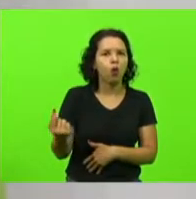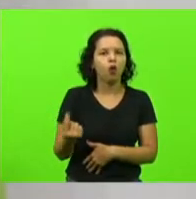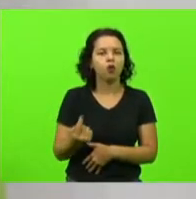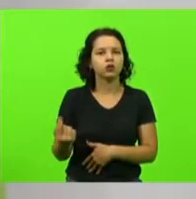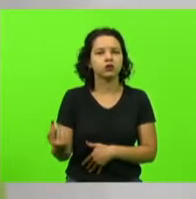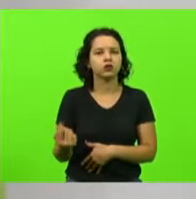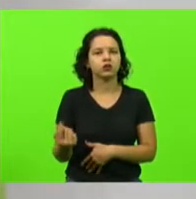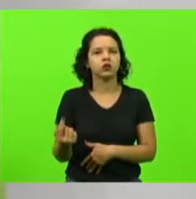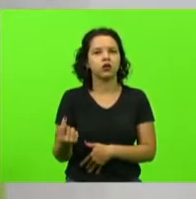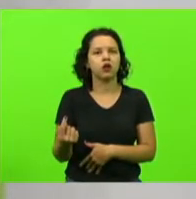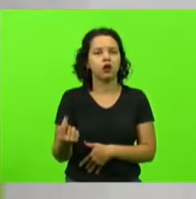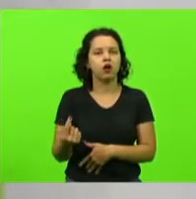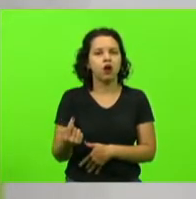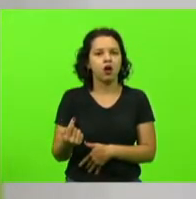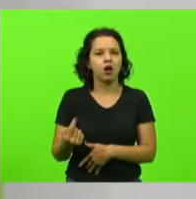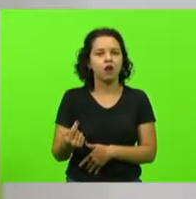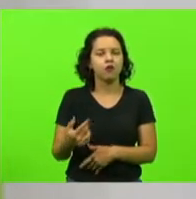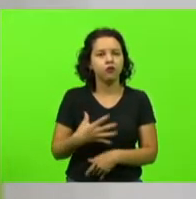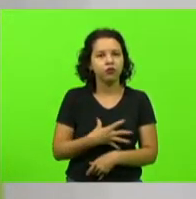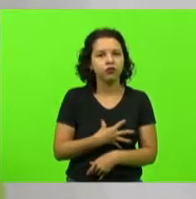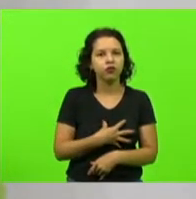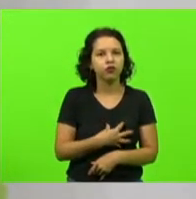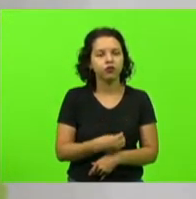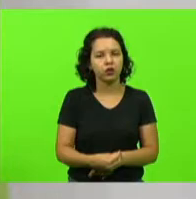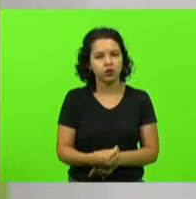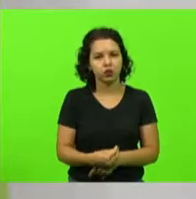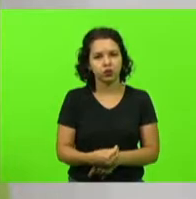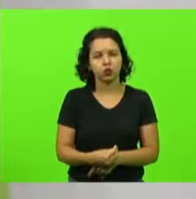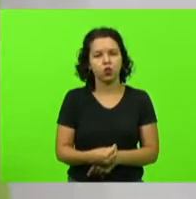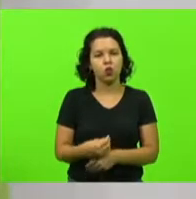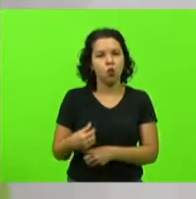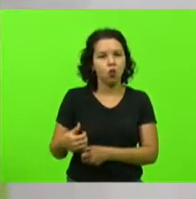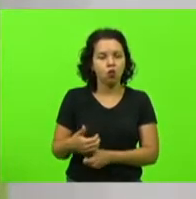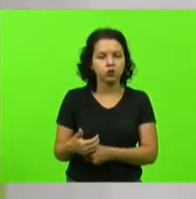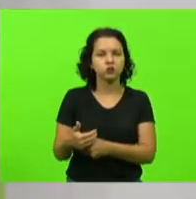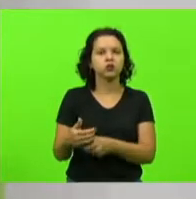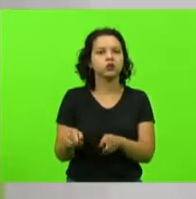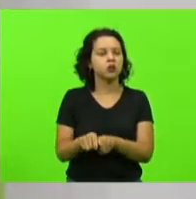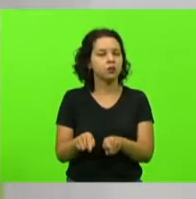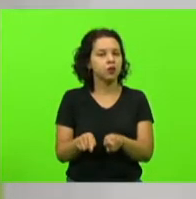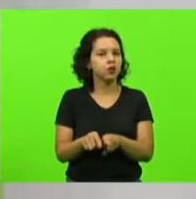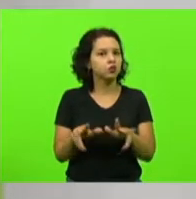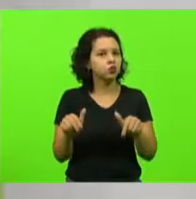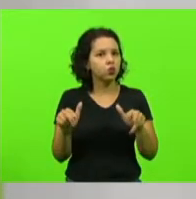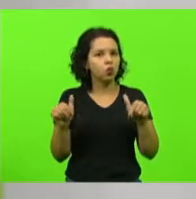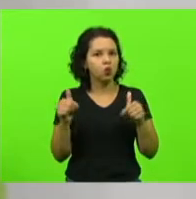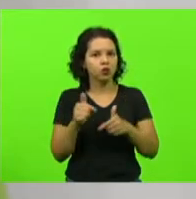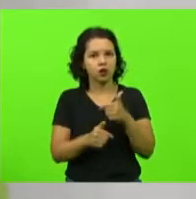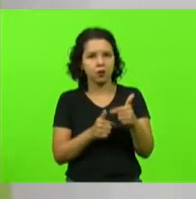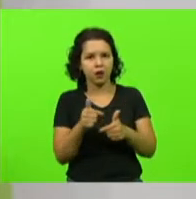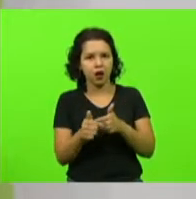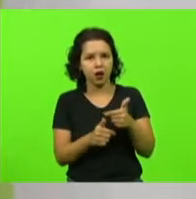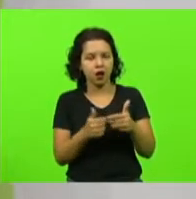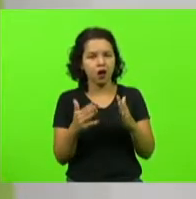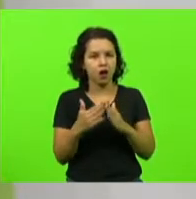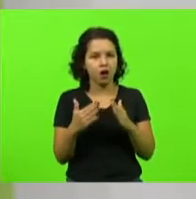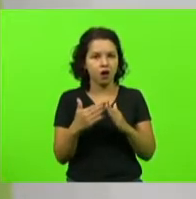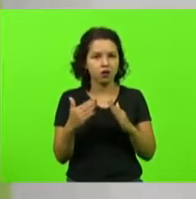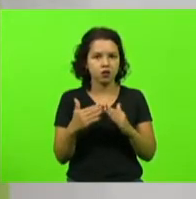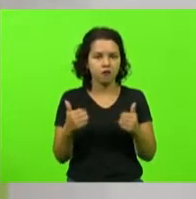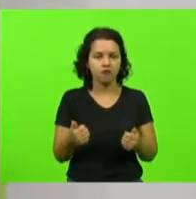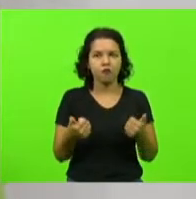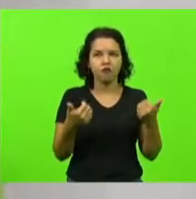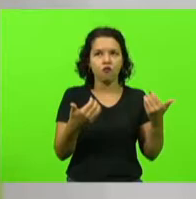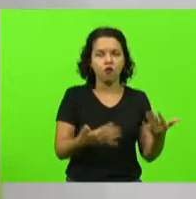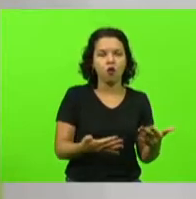a condução dos filhos e sem nunca ter trabalhado fora de casa, se